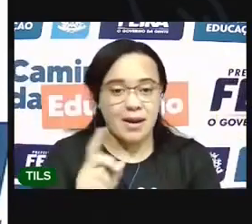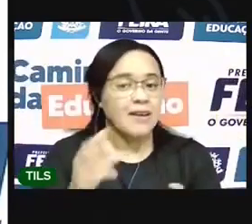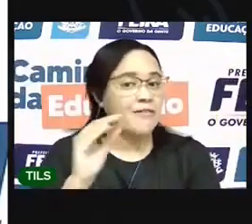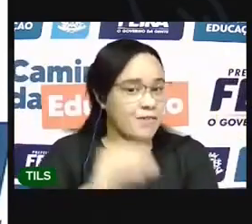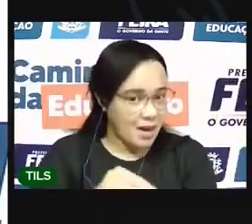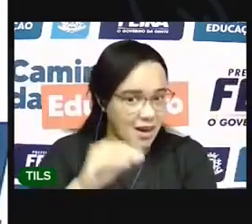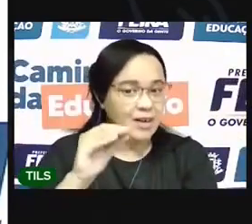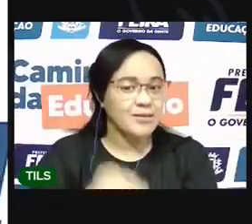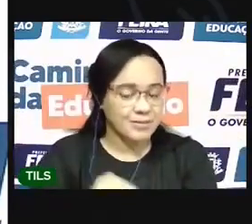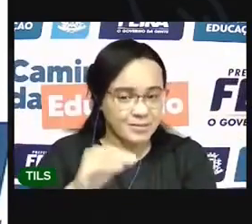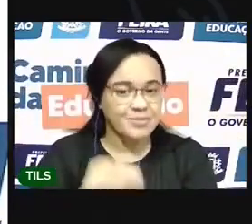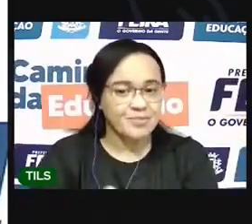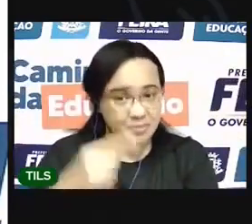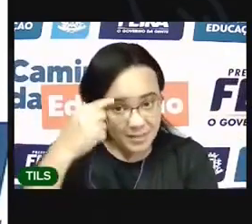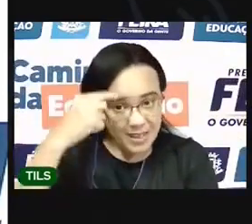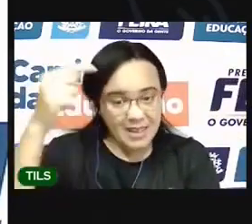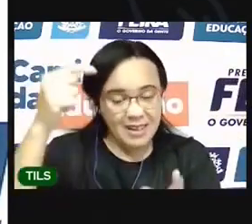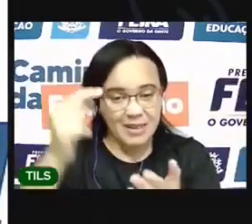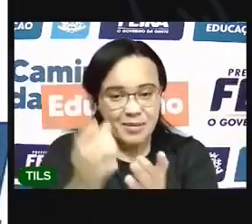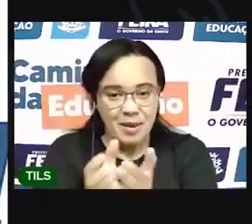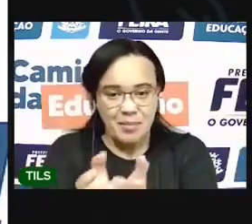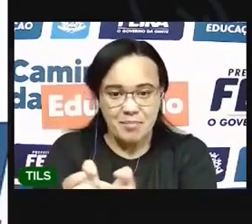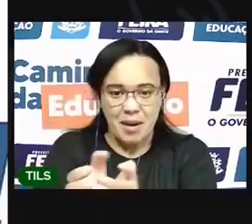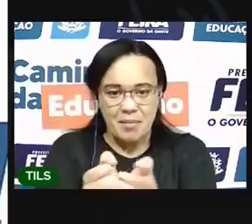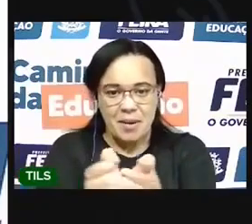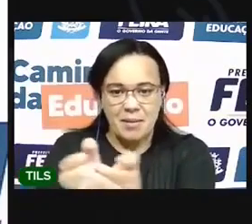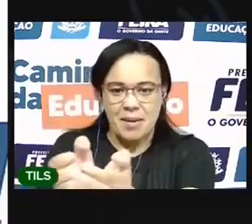Porque o que a gente quer fazer é um barquinho